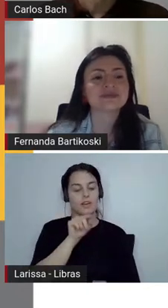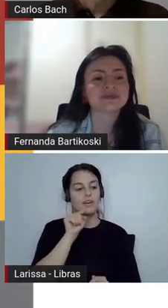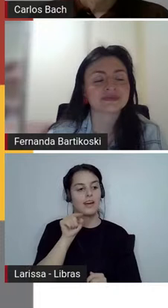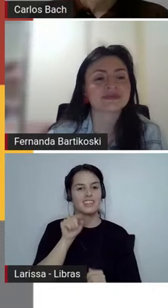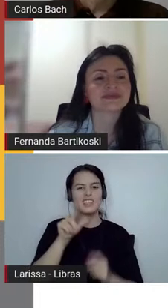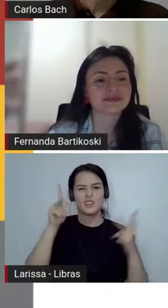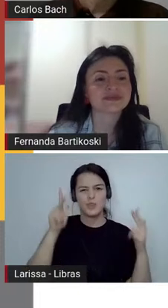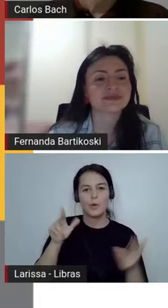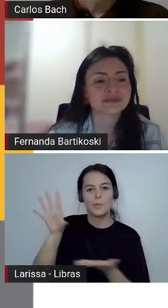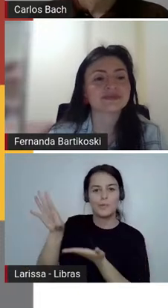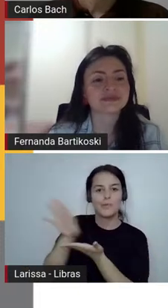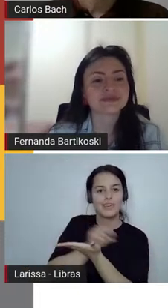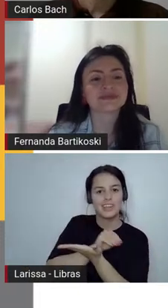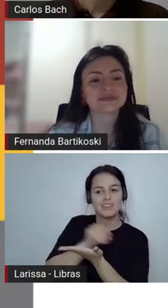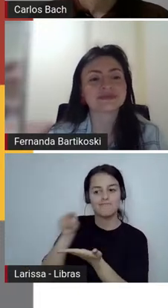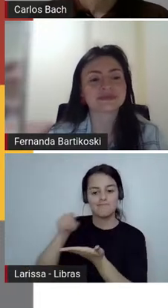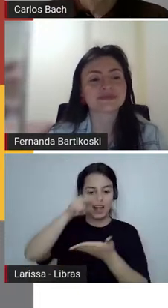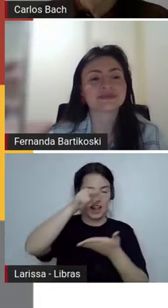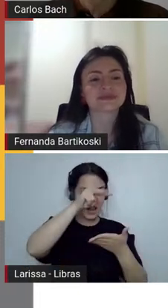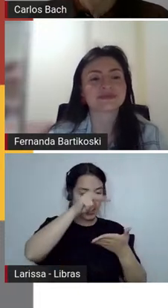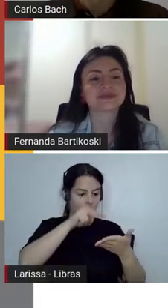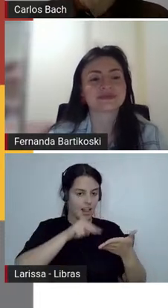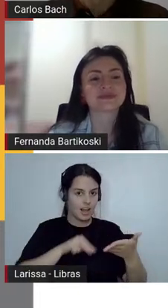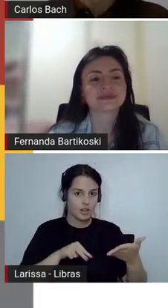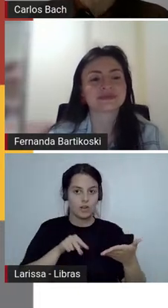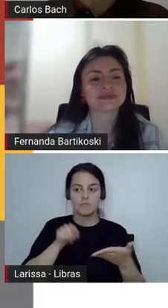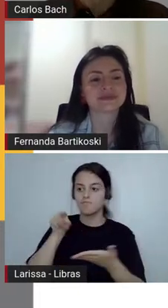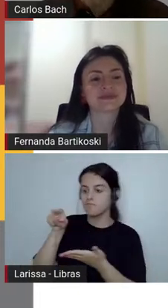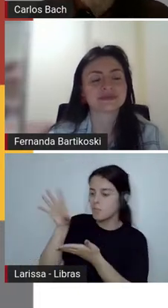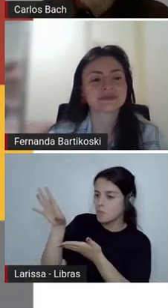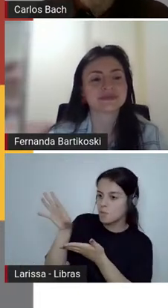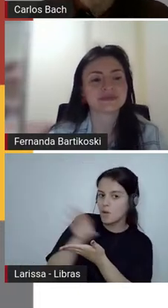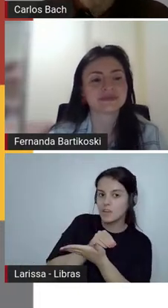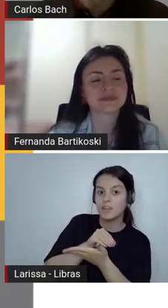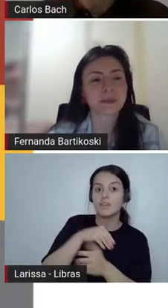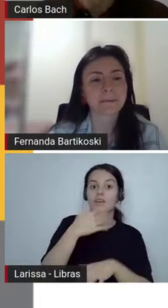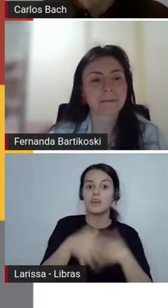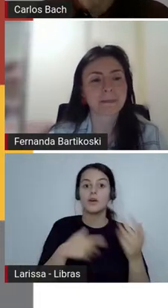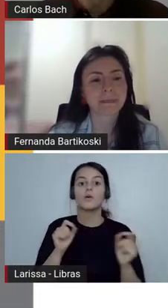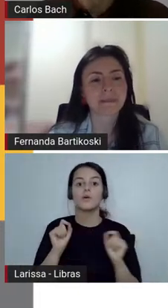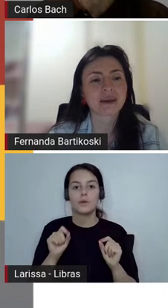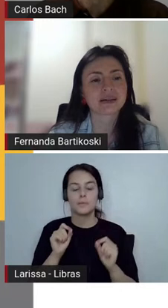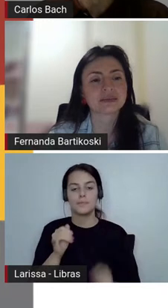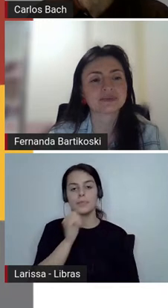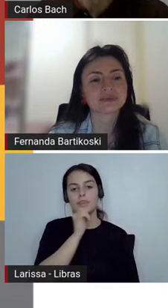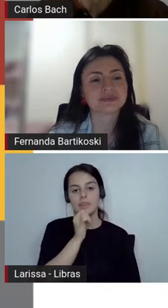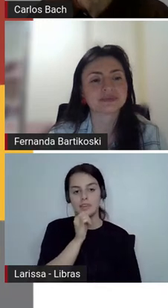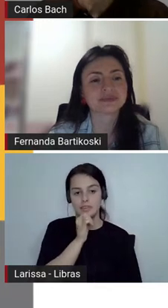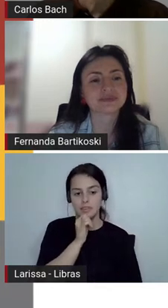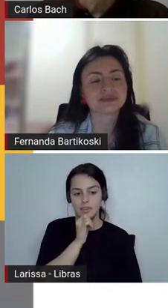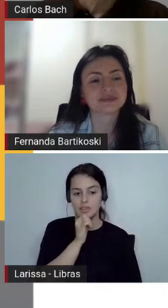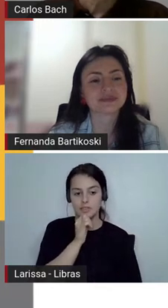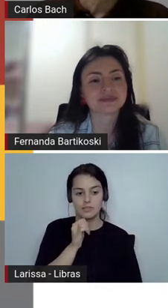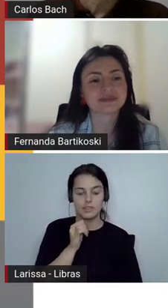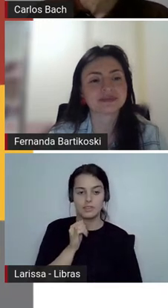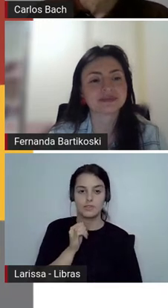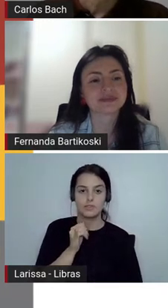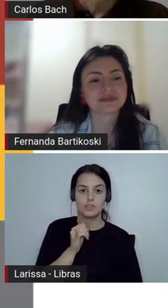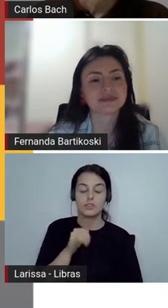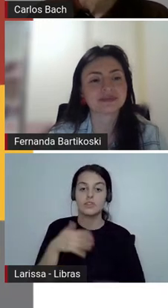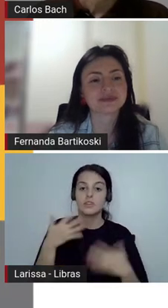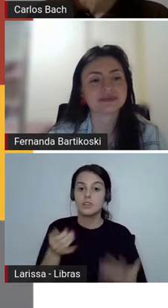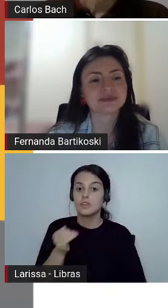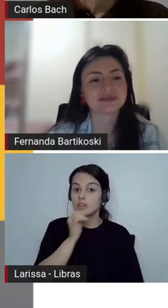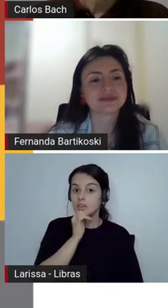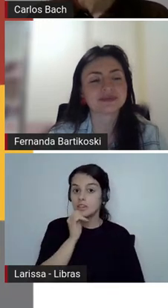muito. Essa leitura exemplar ela é do professor. E aí, quando eu me coloco ali e mostro, eles também querem fazer.